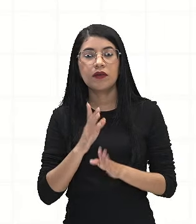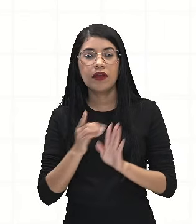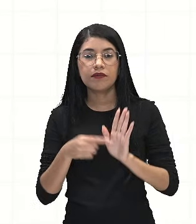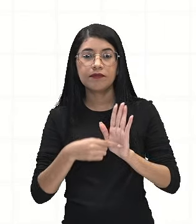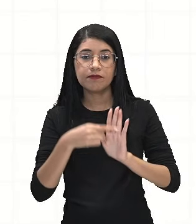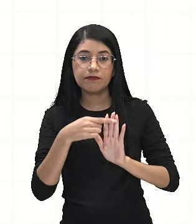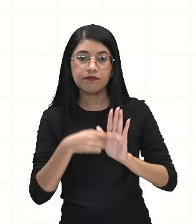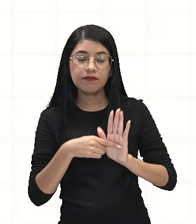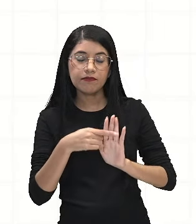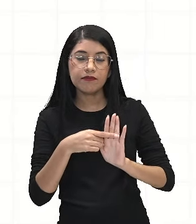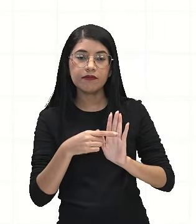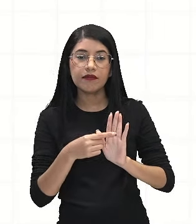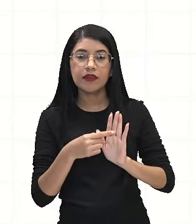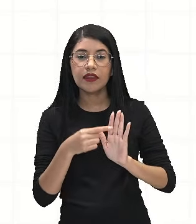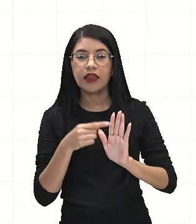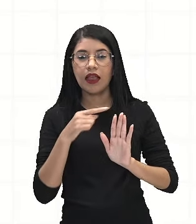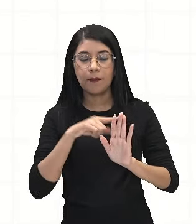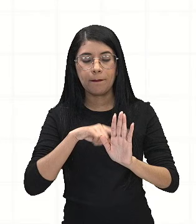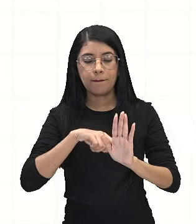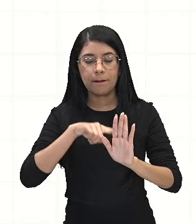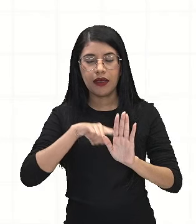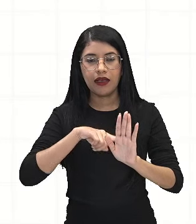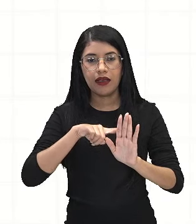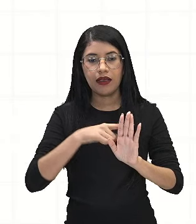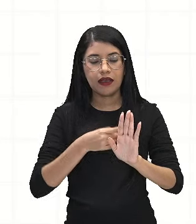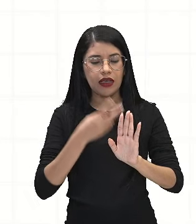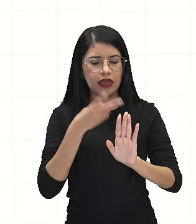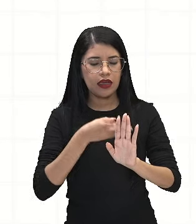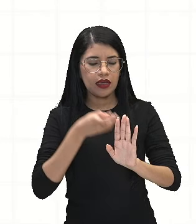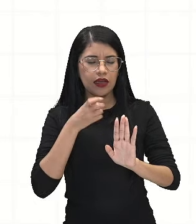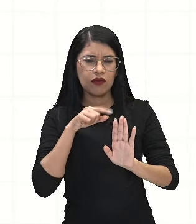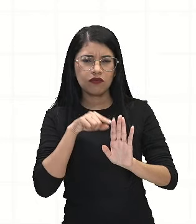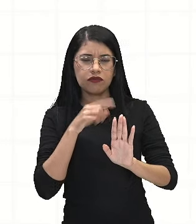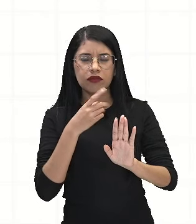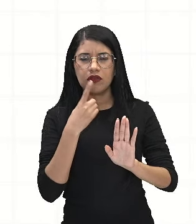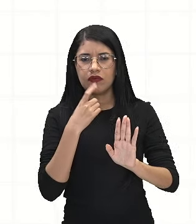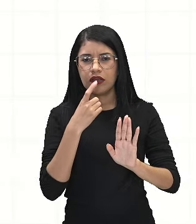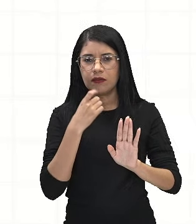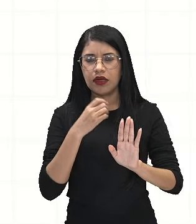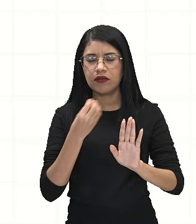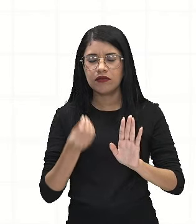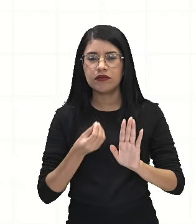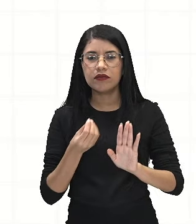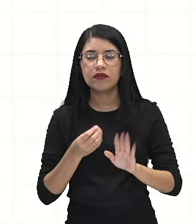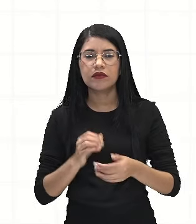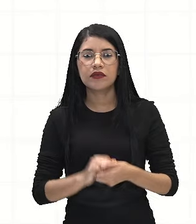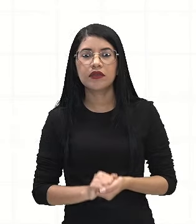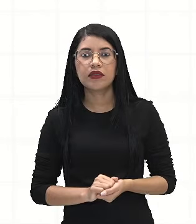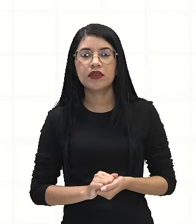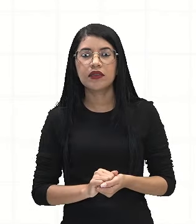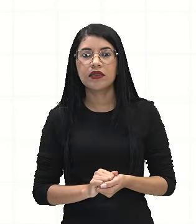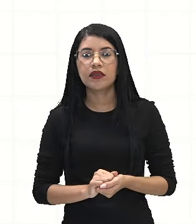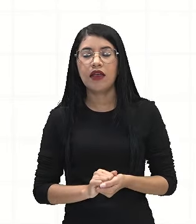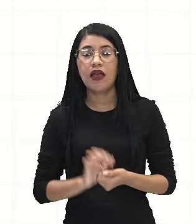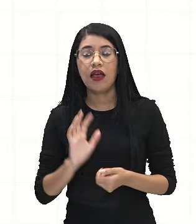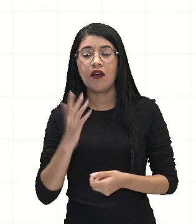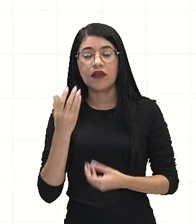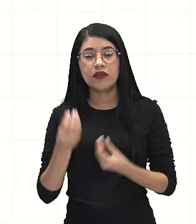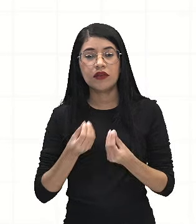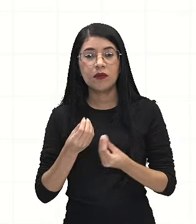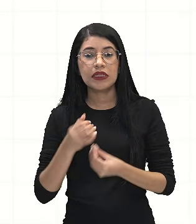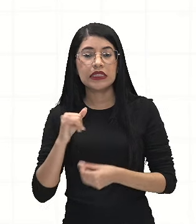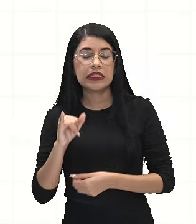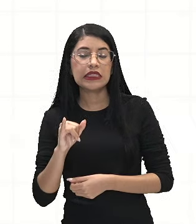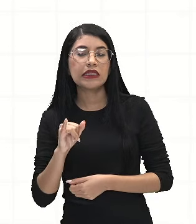voltada, a face vermelha voltada para a pessoa? A probabilidade condicional, ou seja, ocorre B,